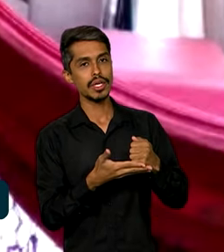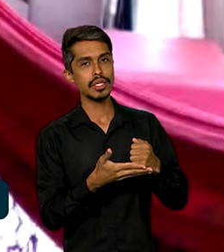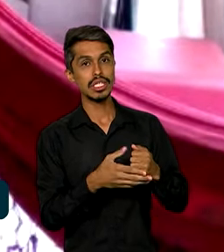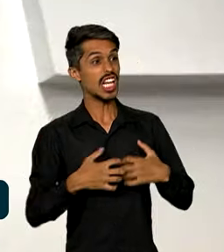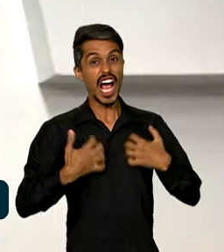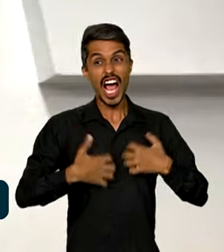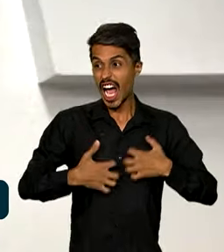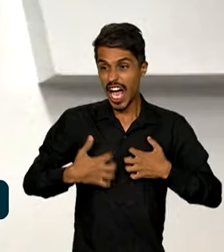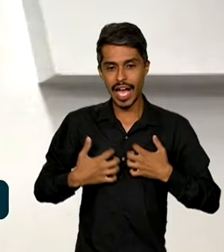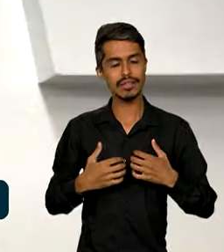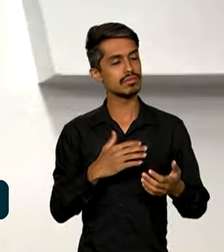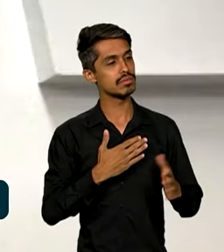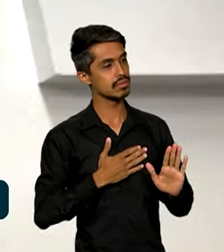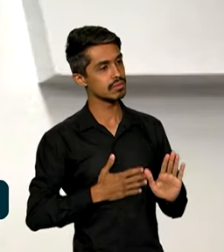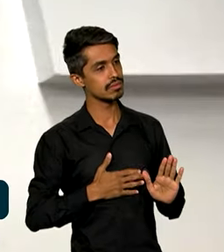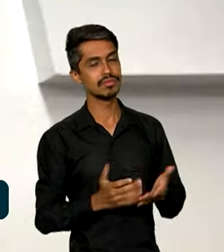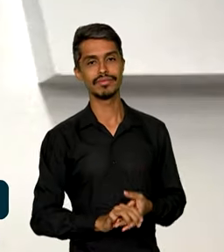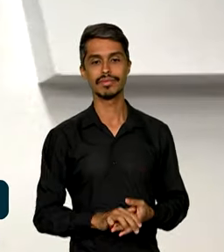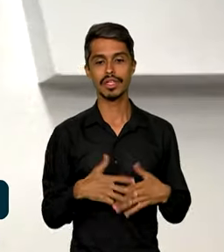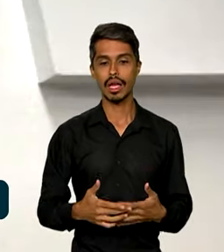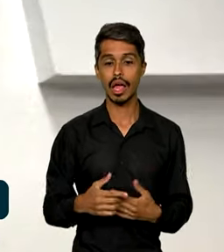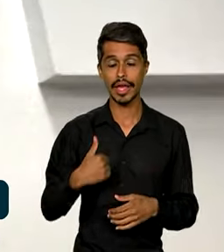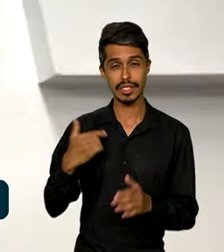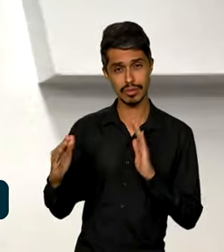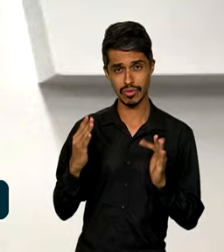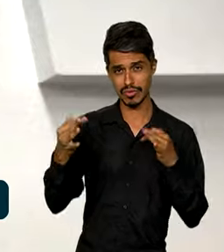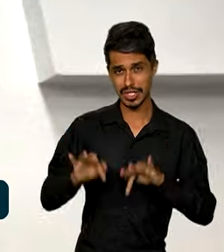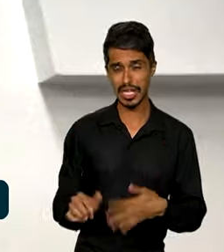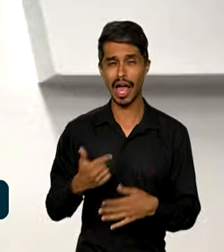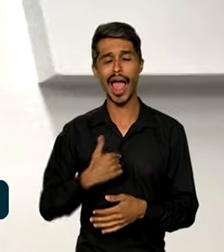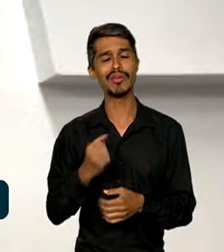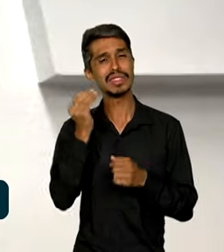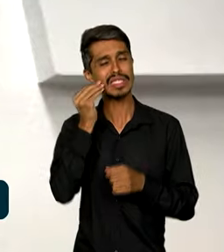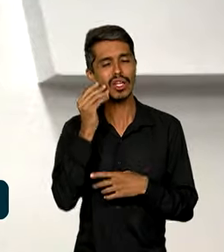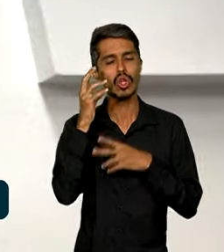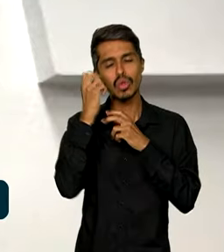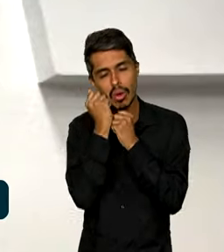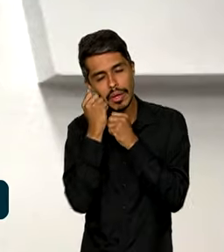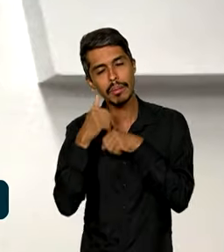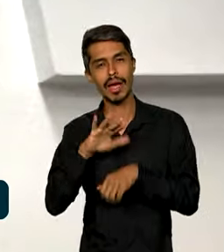desesperarem. Nessa reta final, eu tenho tentado dormir mais, descansar.